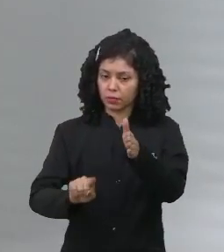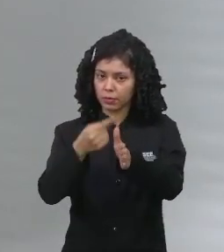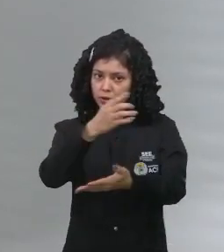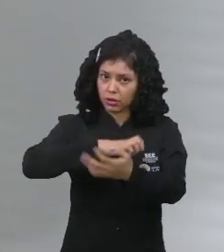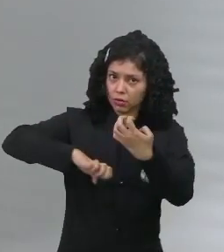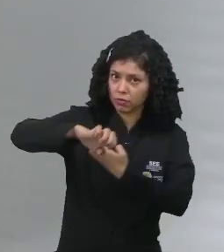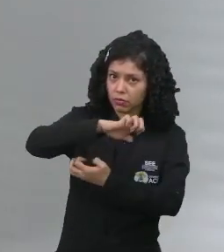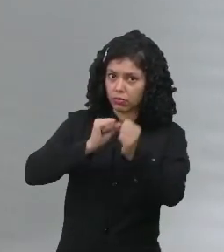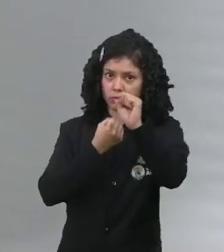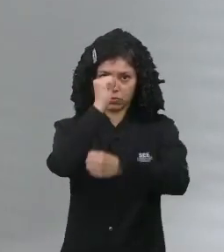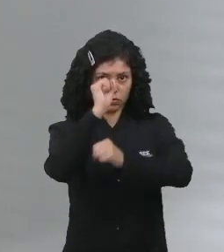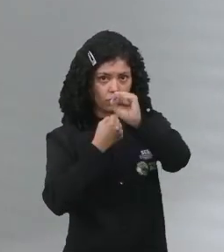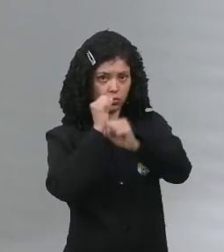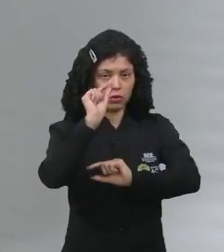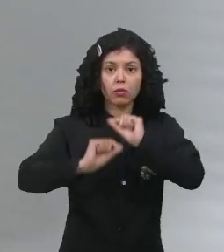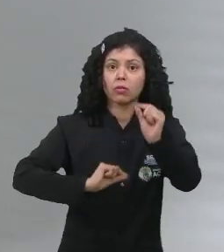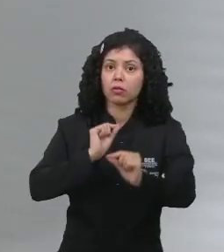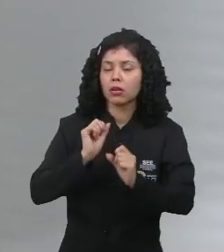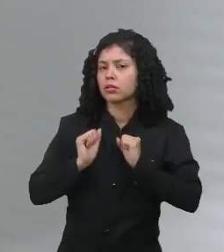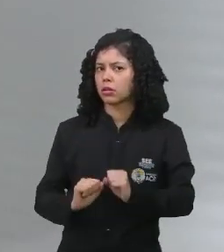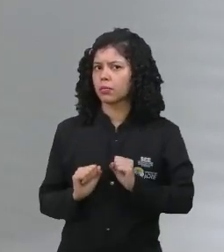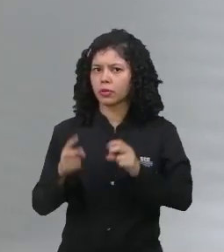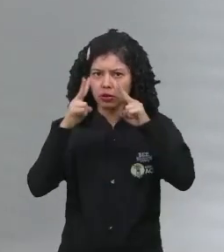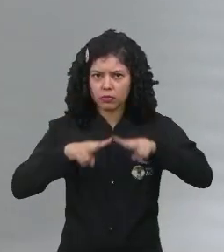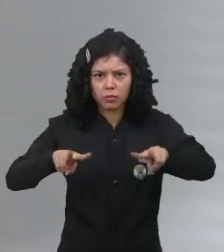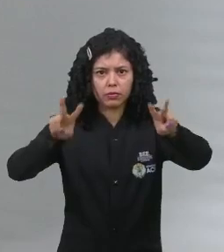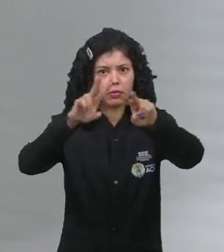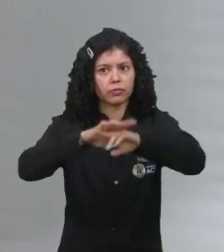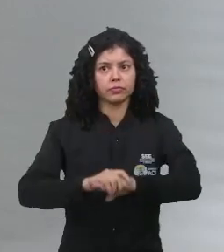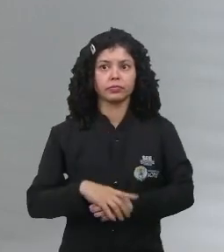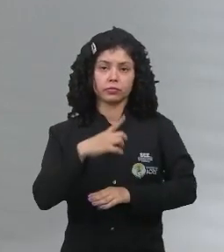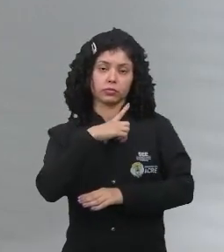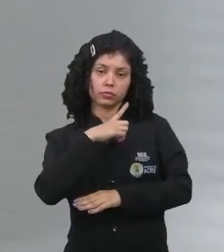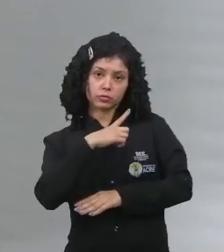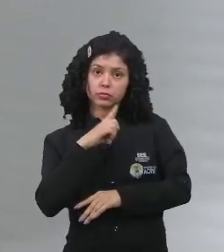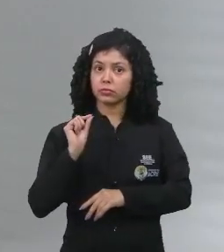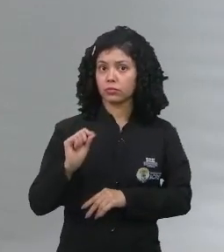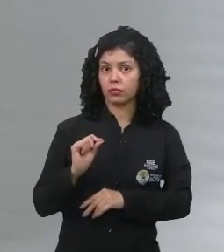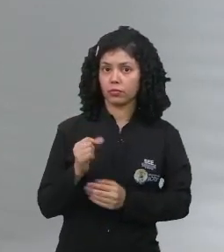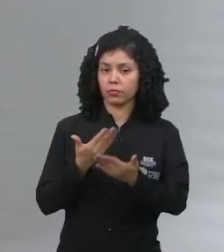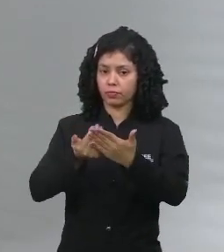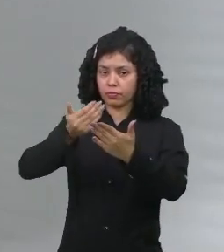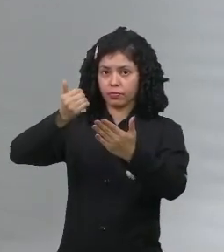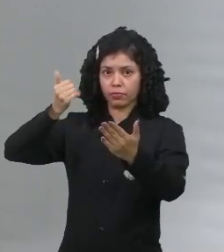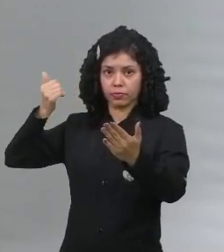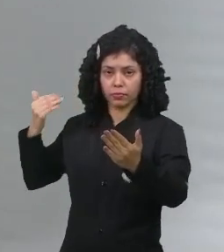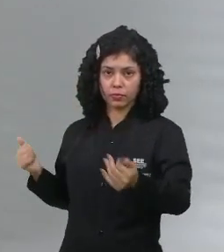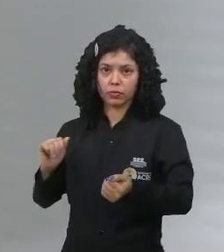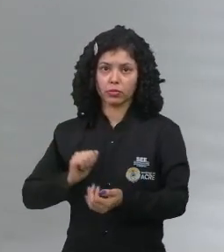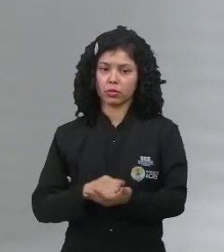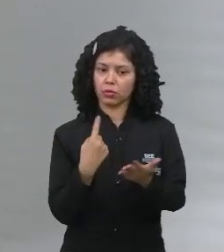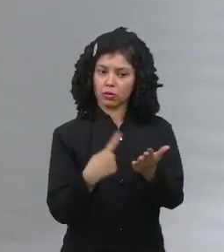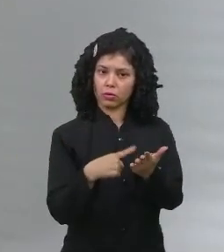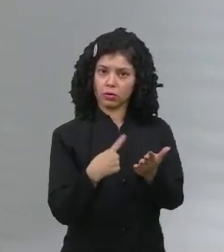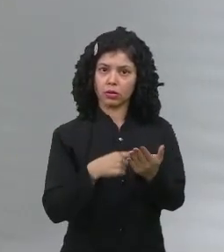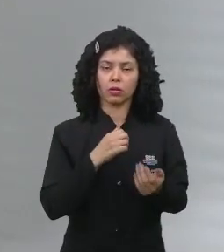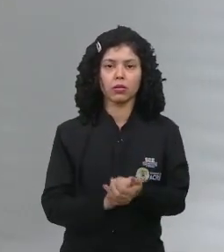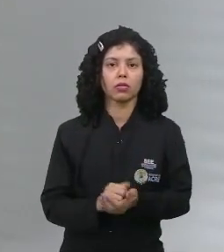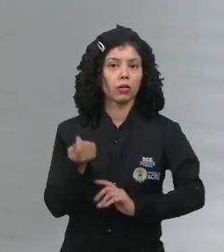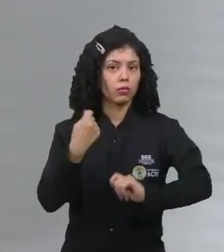revolução industrial, o que é se pode verificar? Existia, naquela época, uma condição